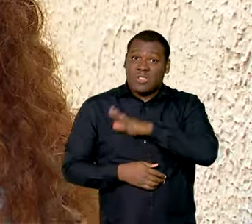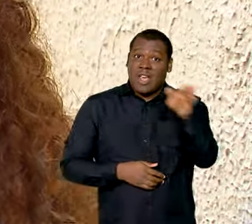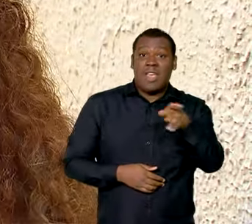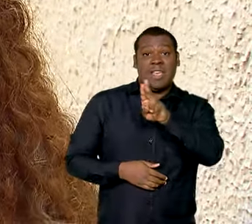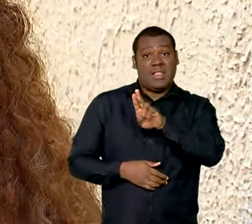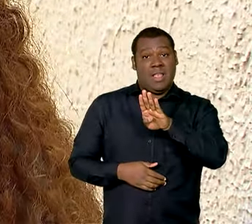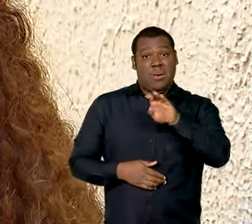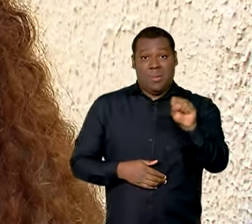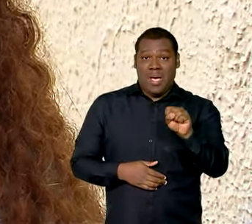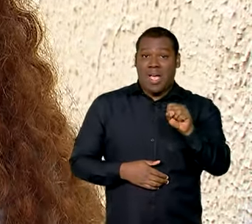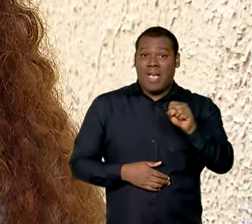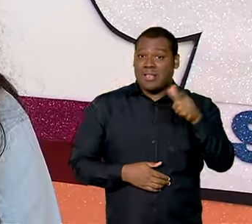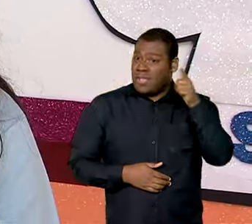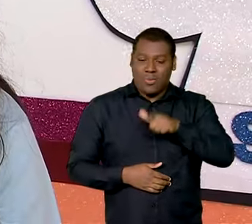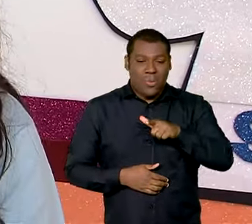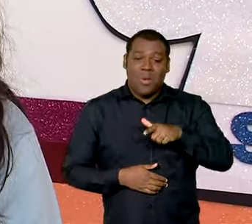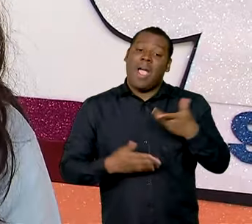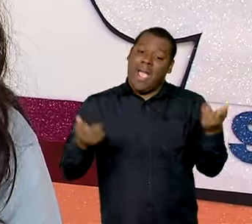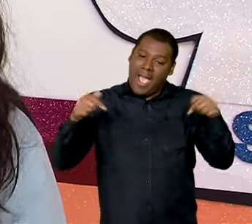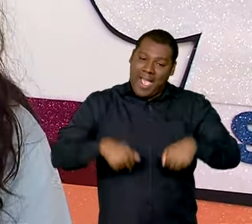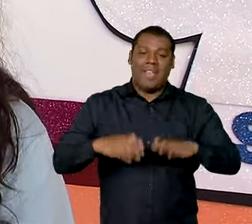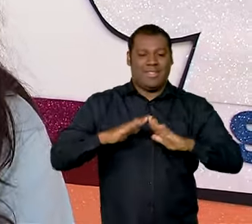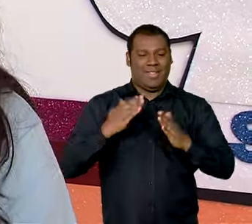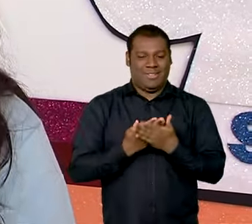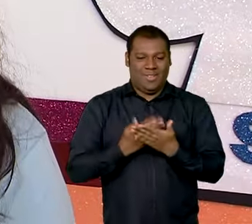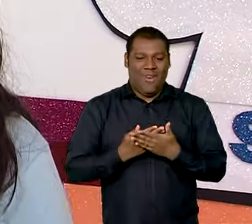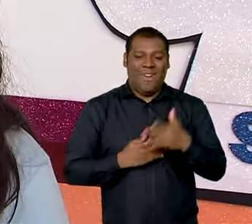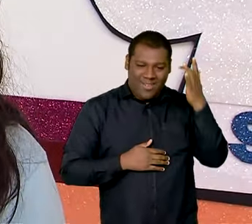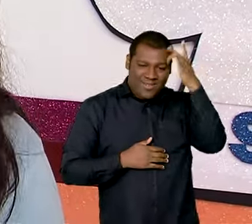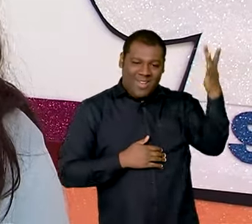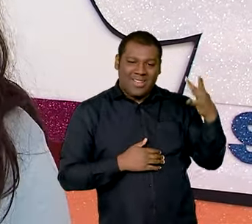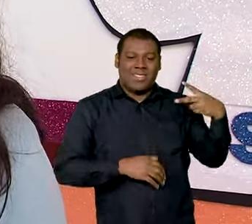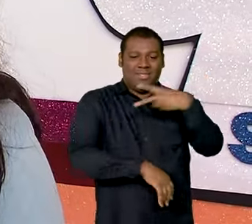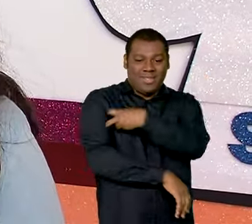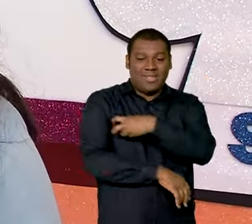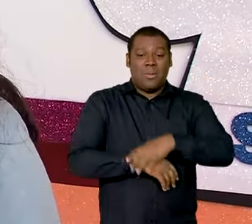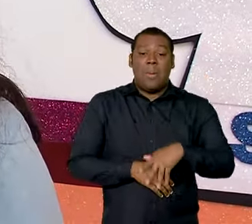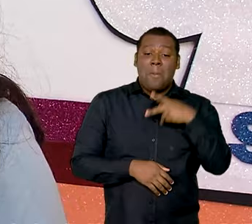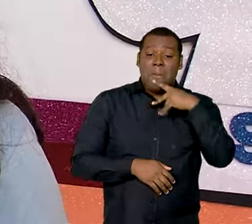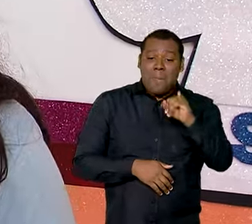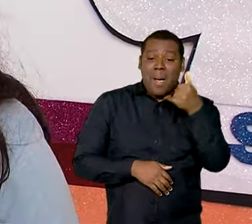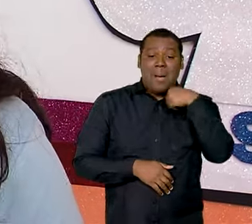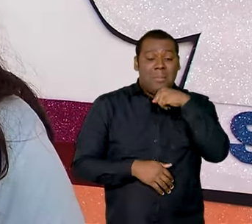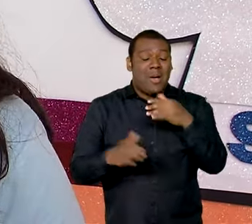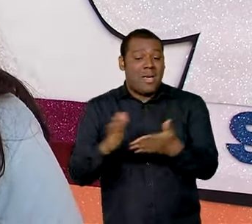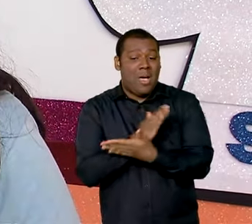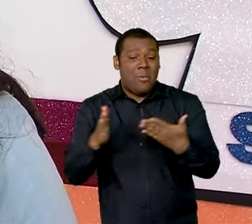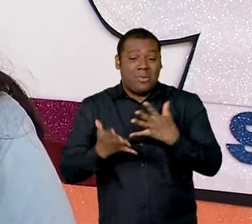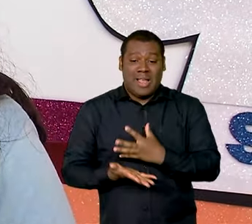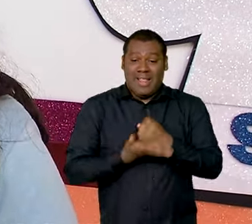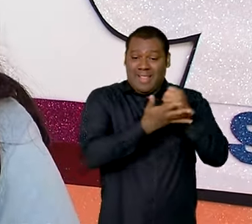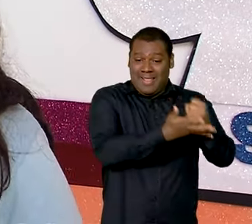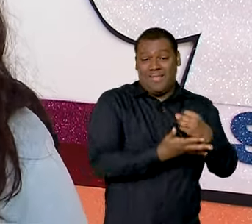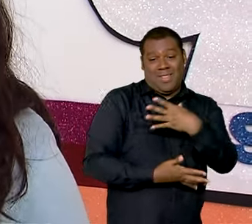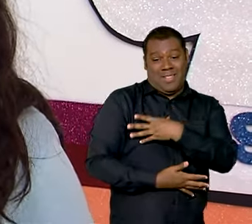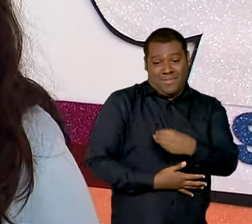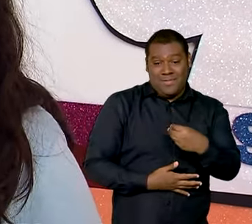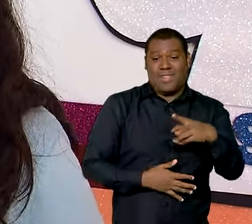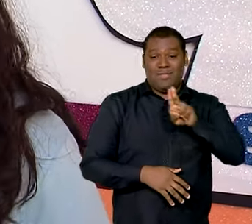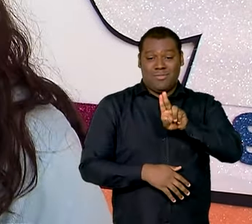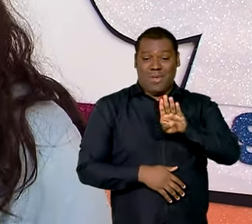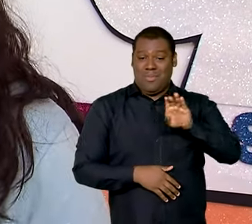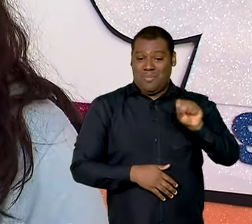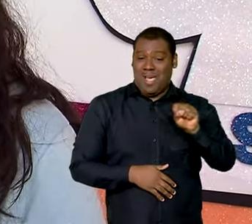Mas os pais só precisam assinar um papel. Muito importante, porque tem pais que não conseguem levar os cílios no posto quando é no tempo.